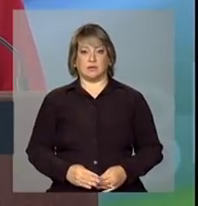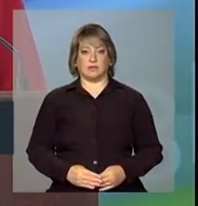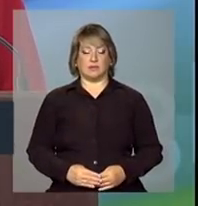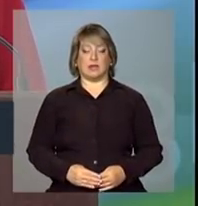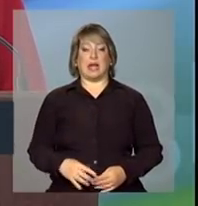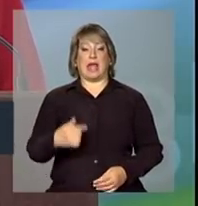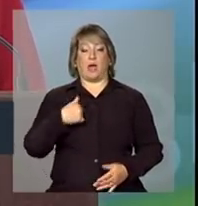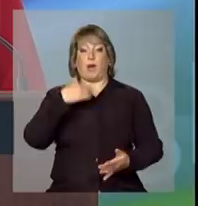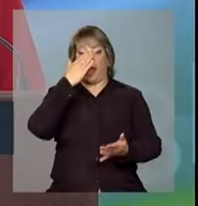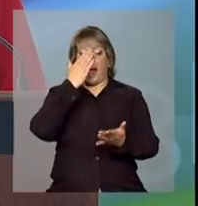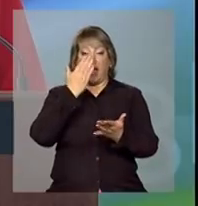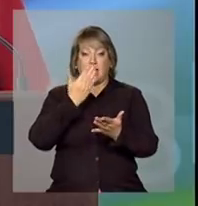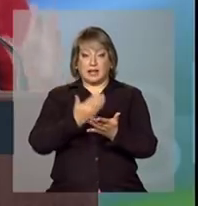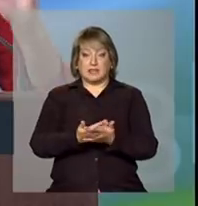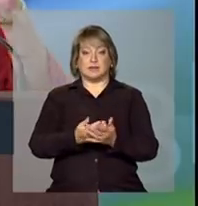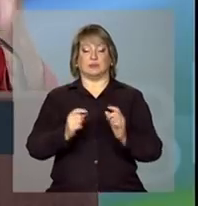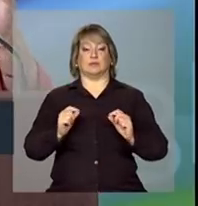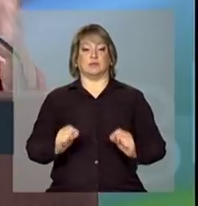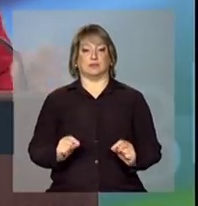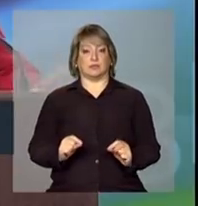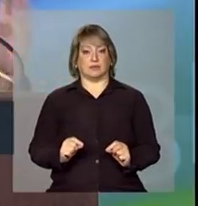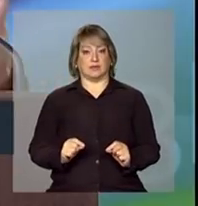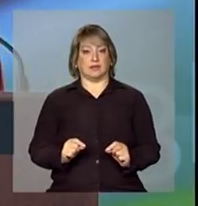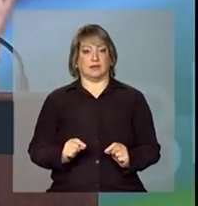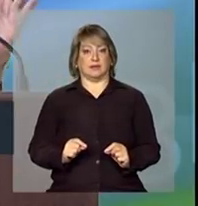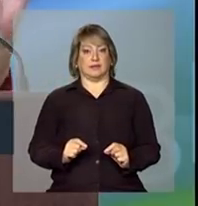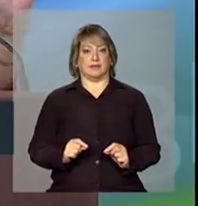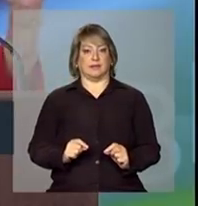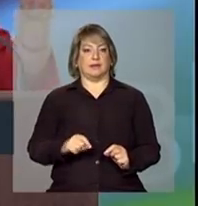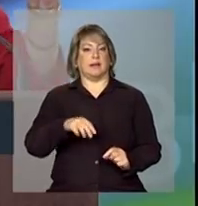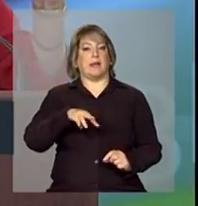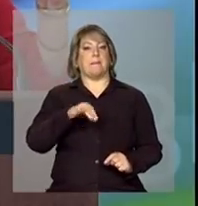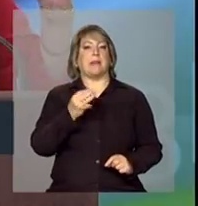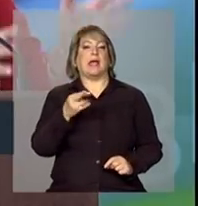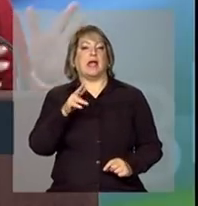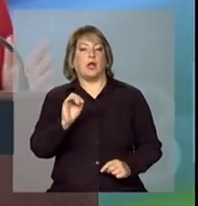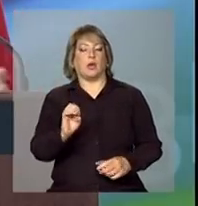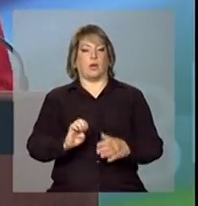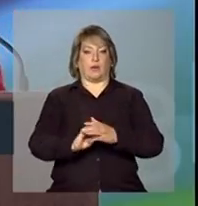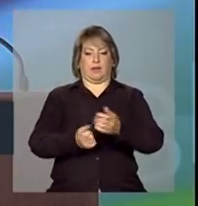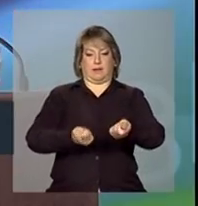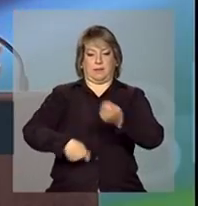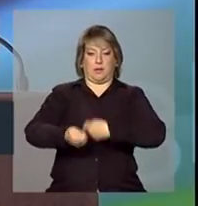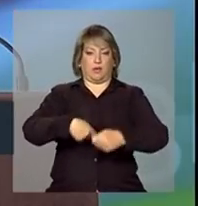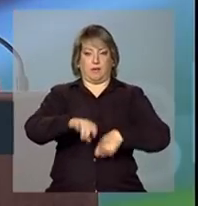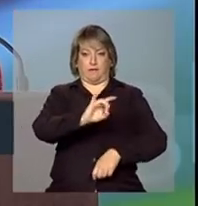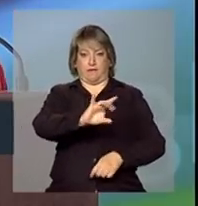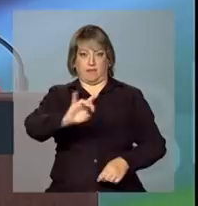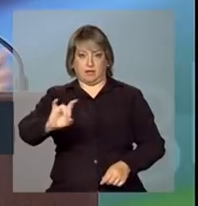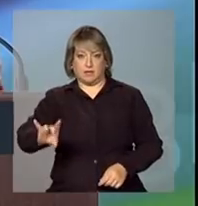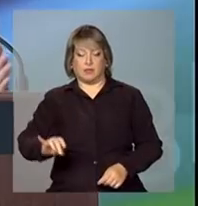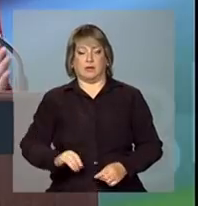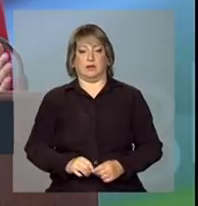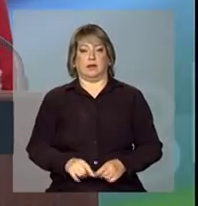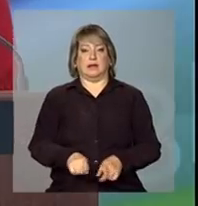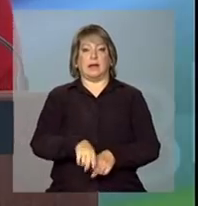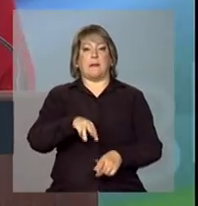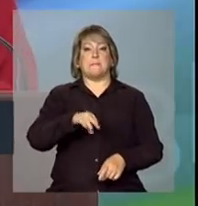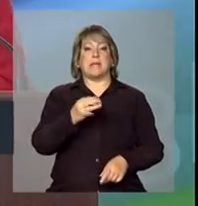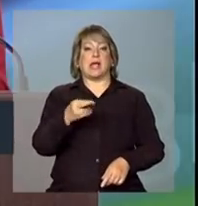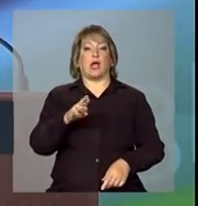eu acredito que no microempreendedor individual, na